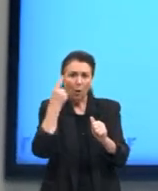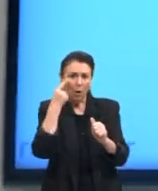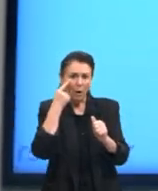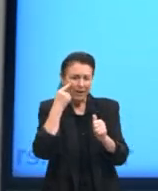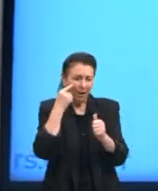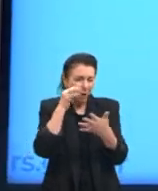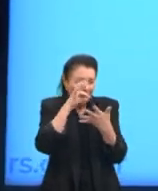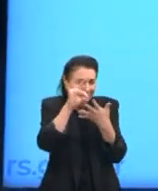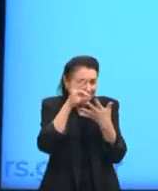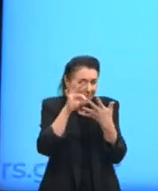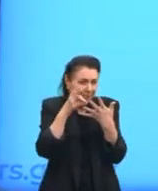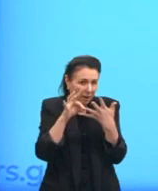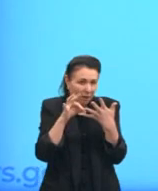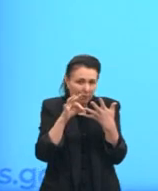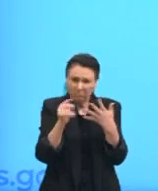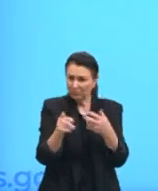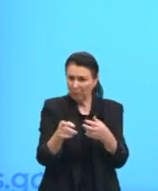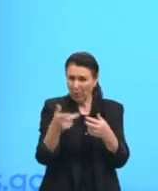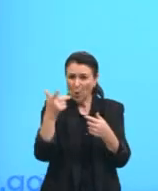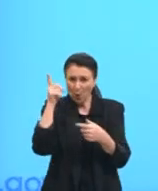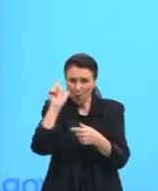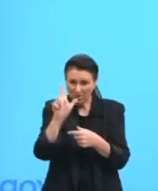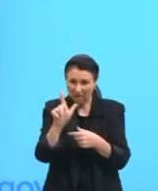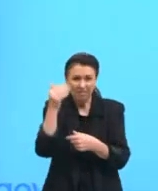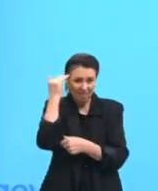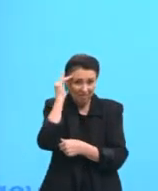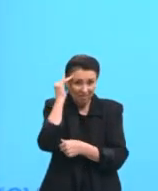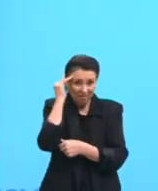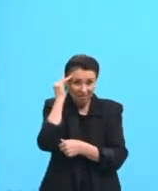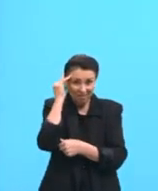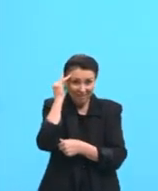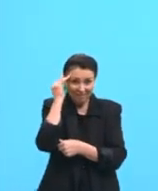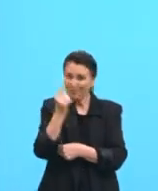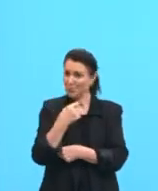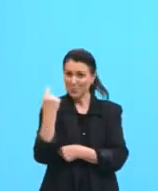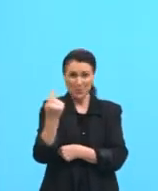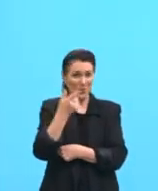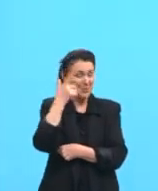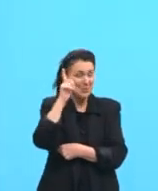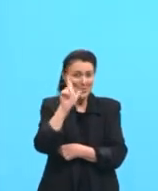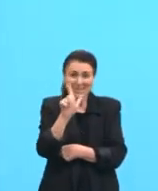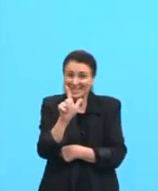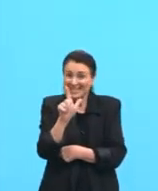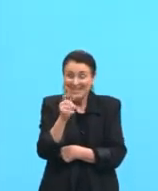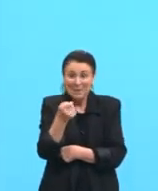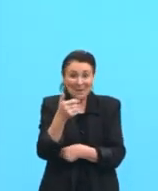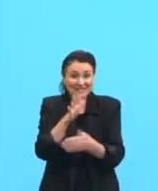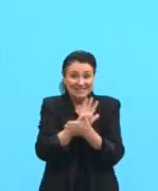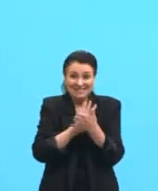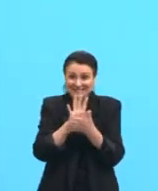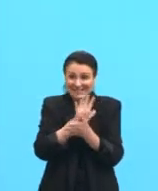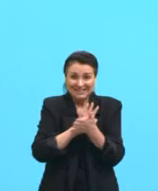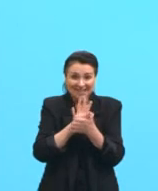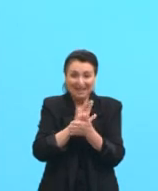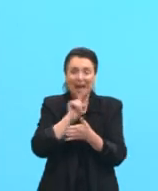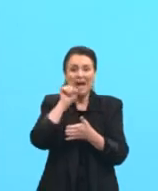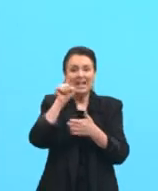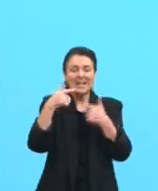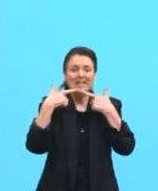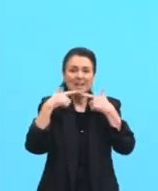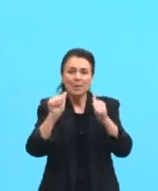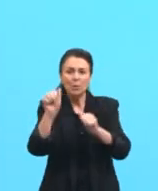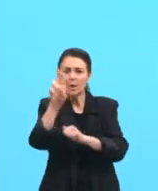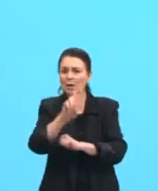entender nada. Exatamente isso, né? Porque aqui no mandarim a gente não usa